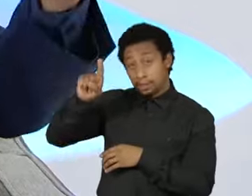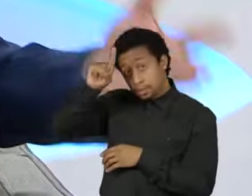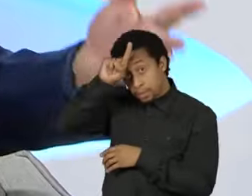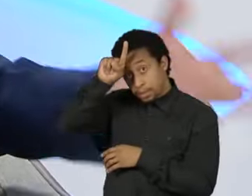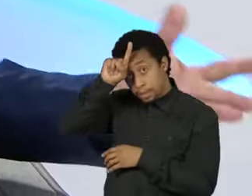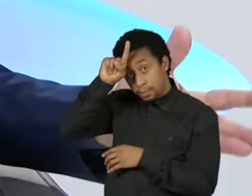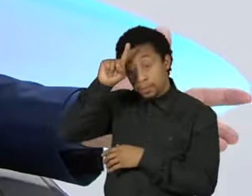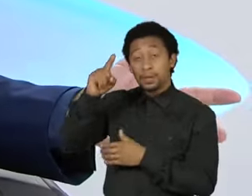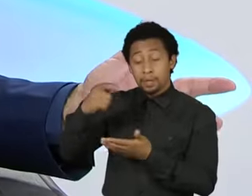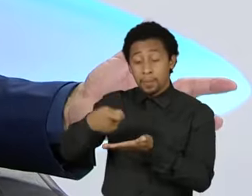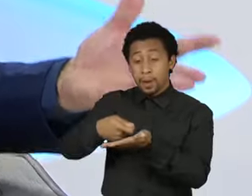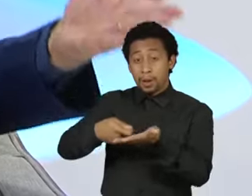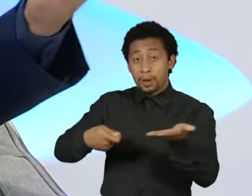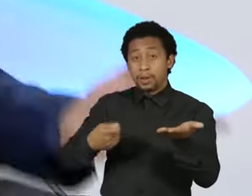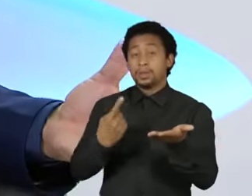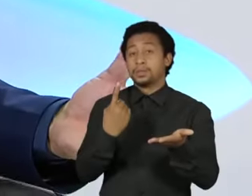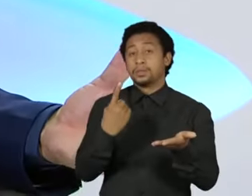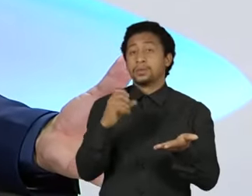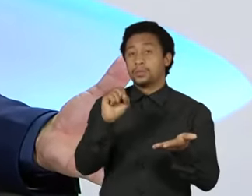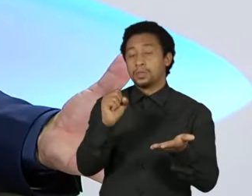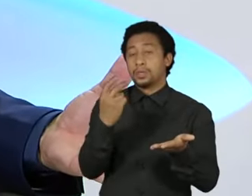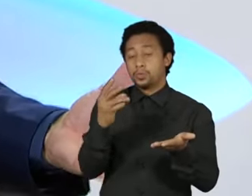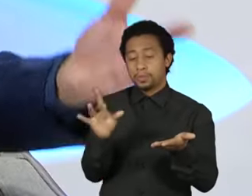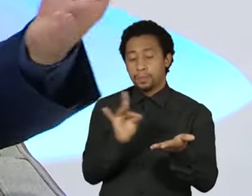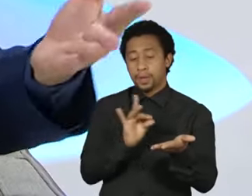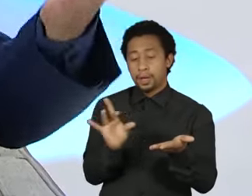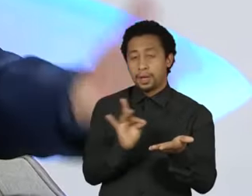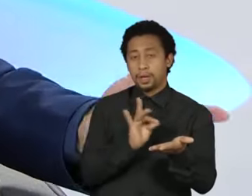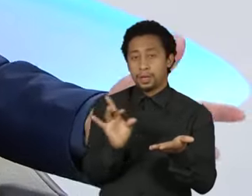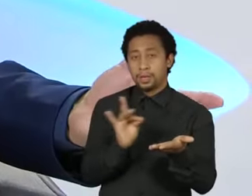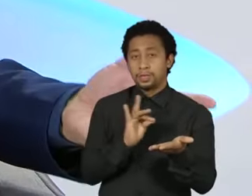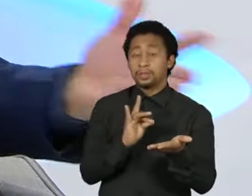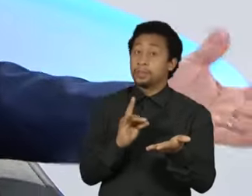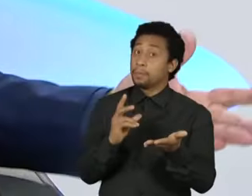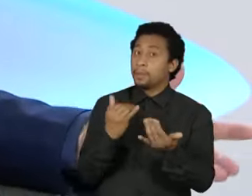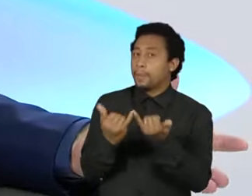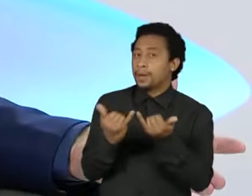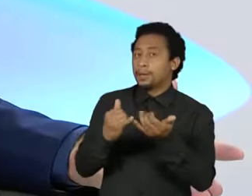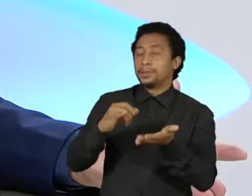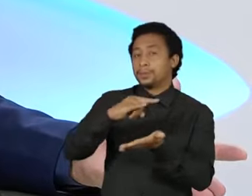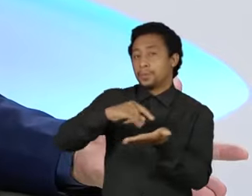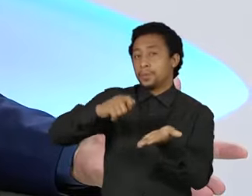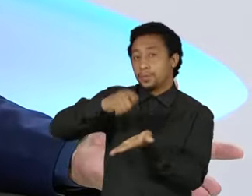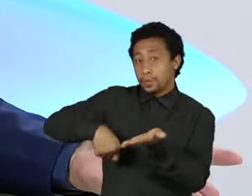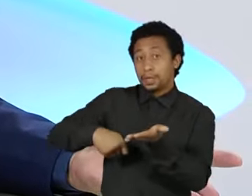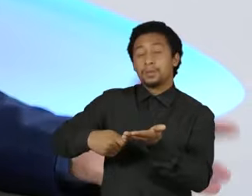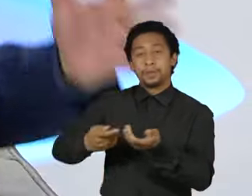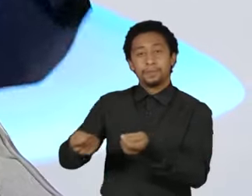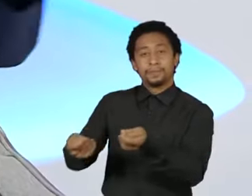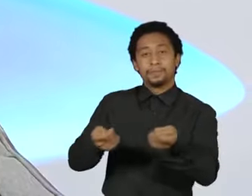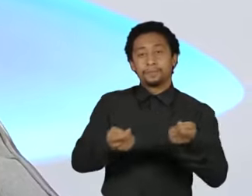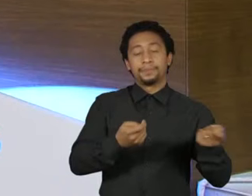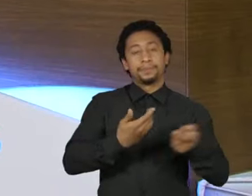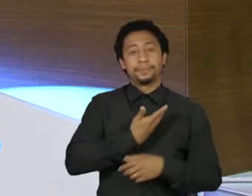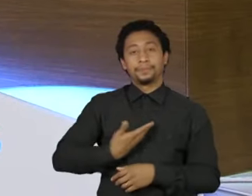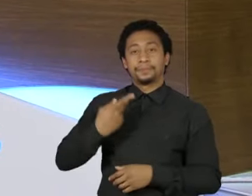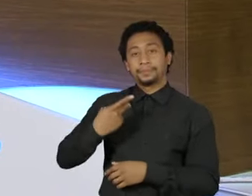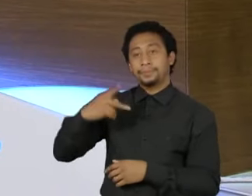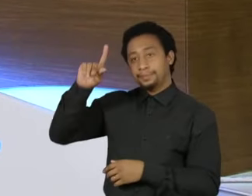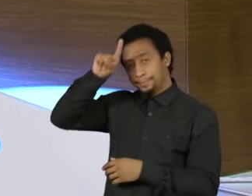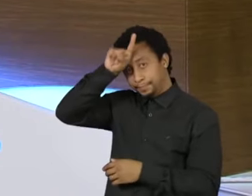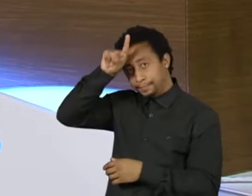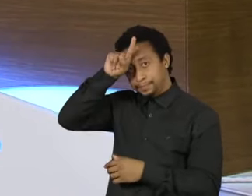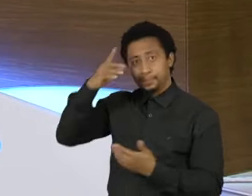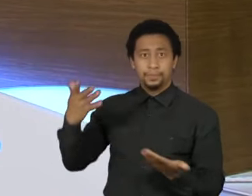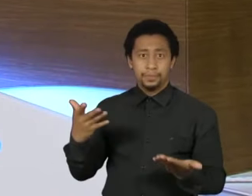documento de 182 páginas de convergência, quase um contrato para governar a Alemanha. Quer dizer, nós não estamos